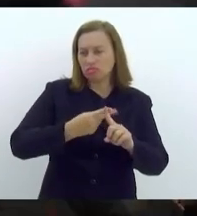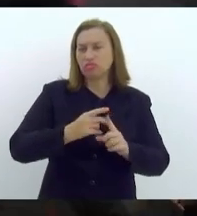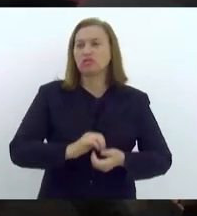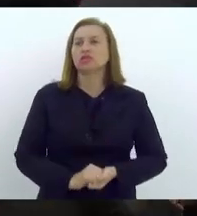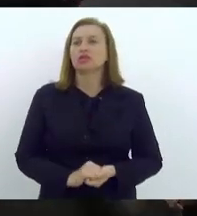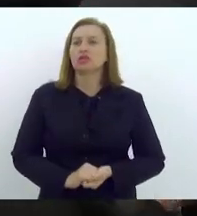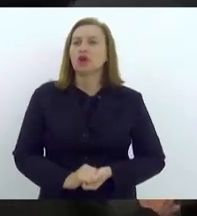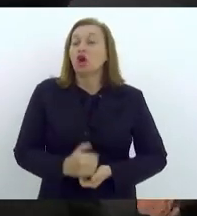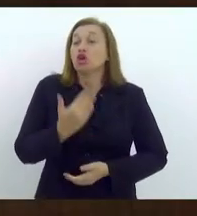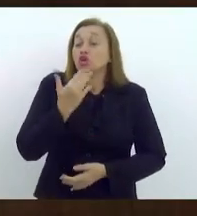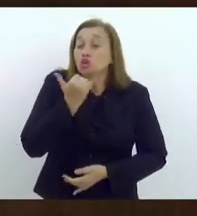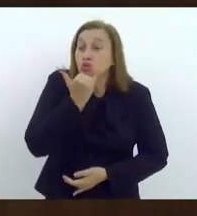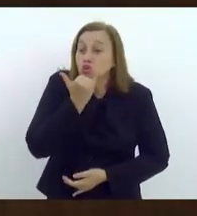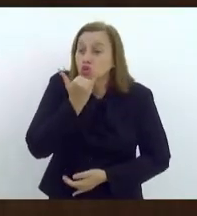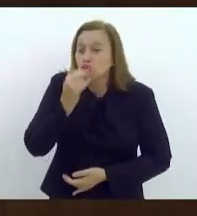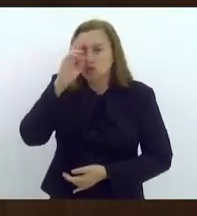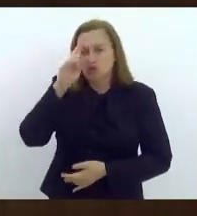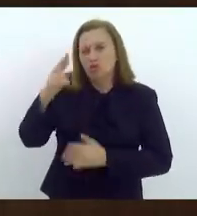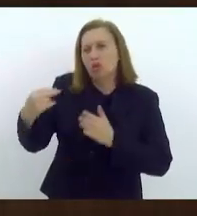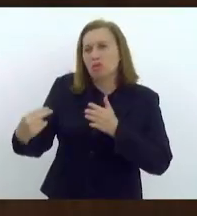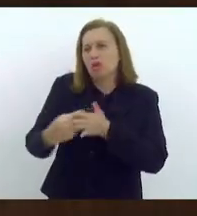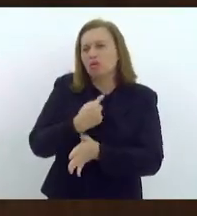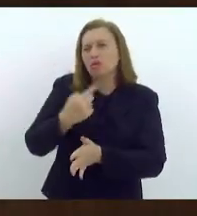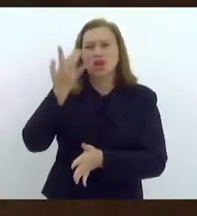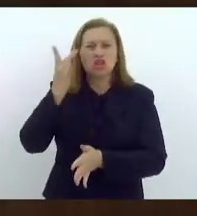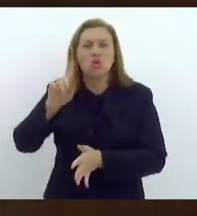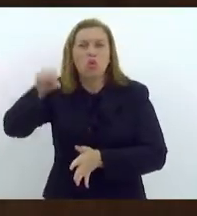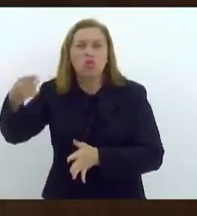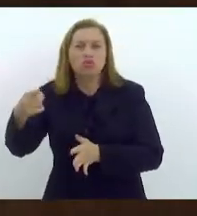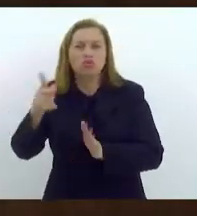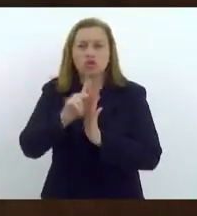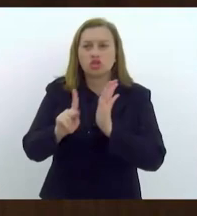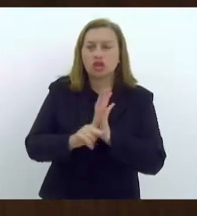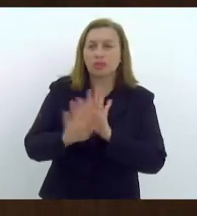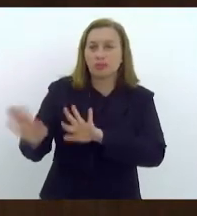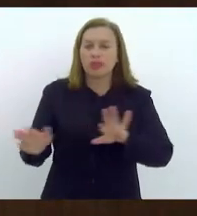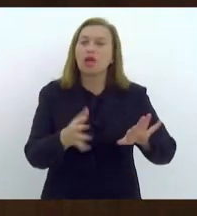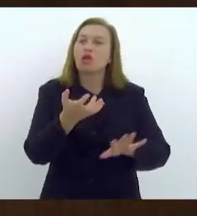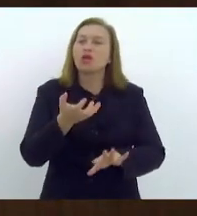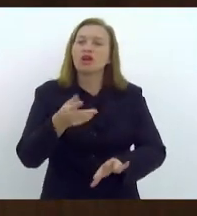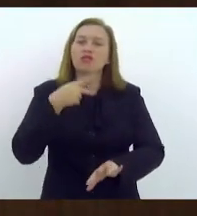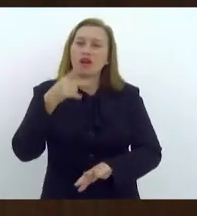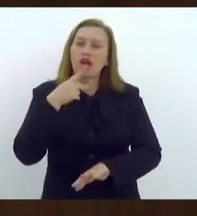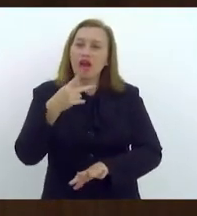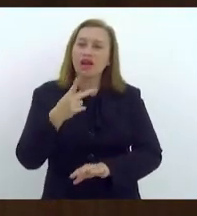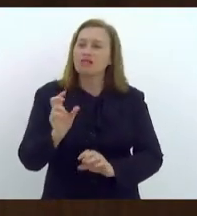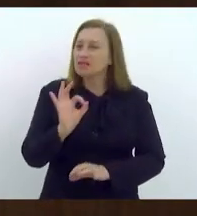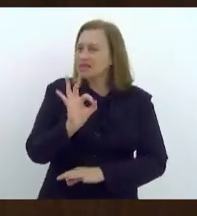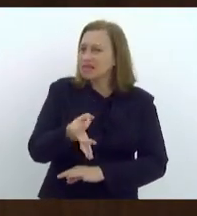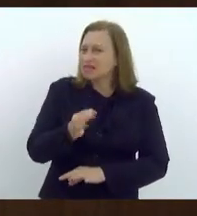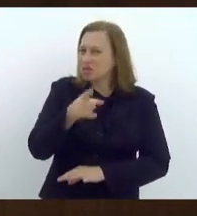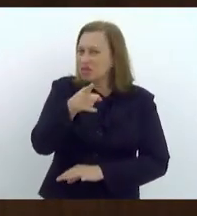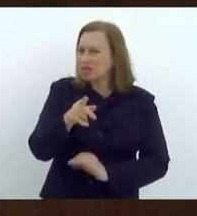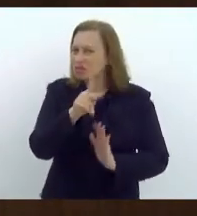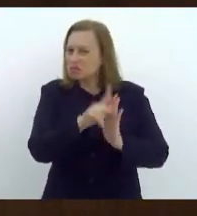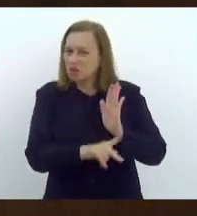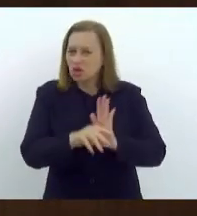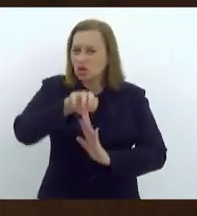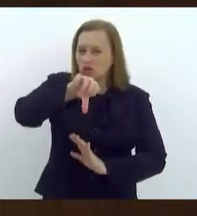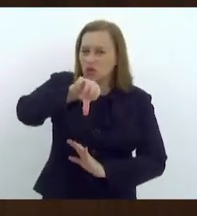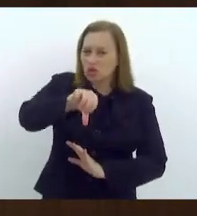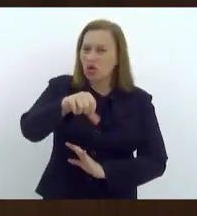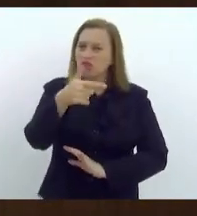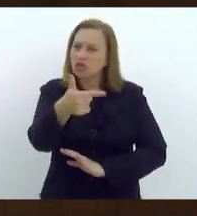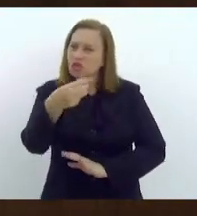o senhor perguntou, eu achei que ainda tivesse mais um outro projeto. Quero falar com o senhor a respeito justamente desse projeto, o 923